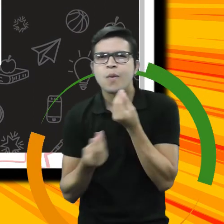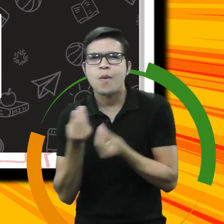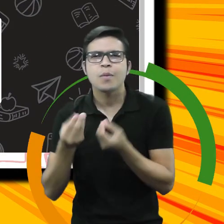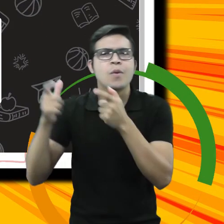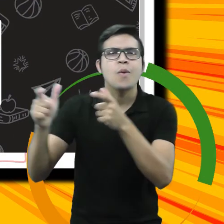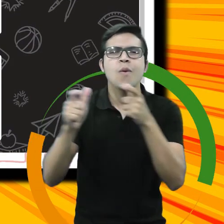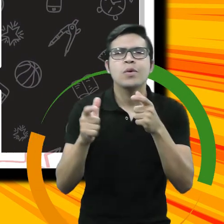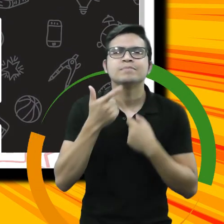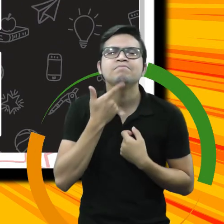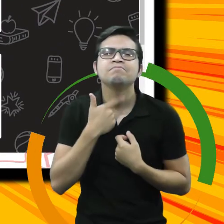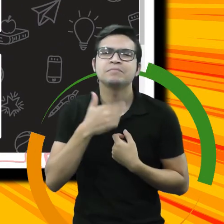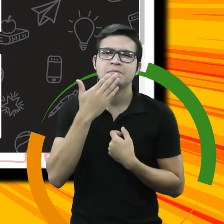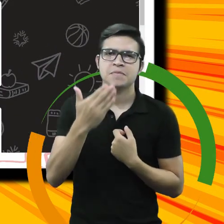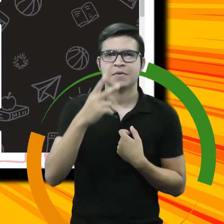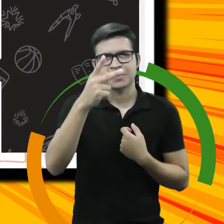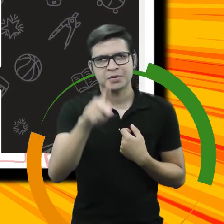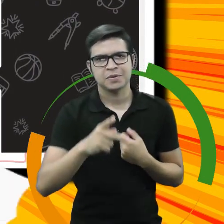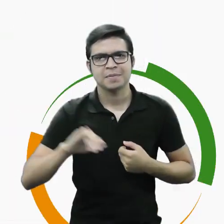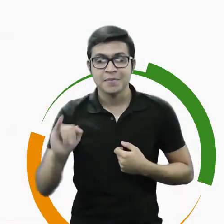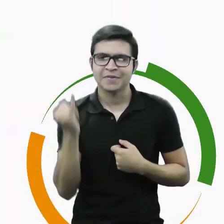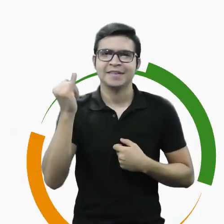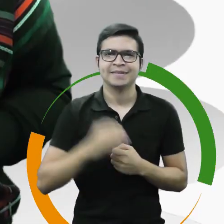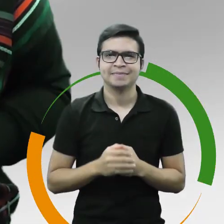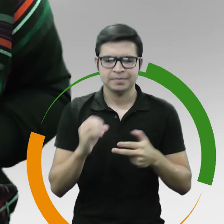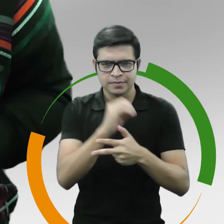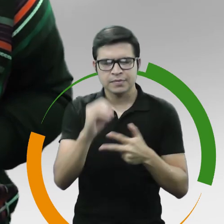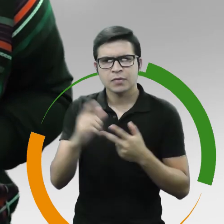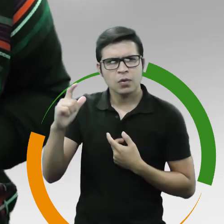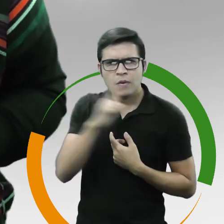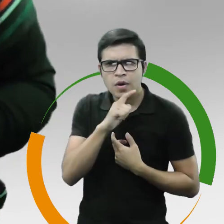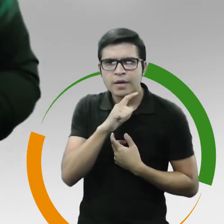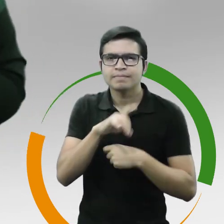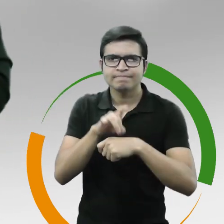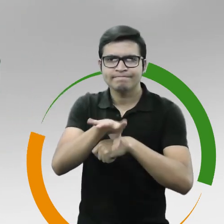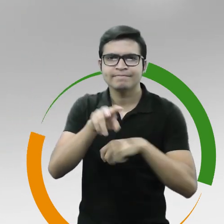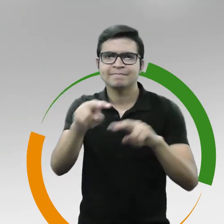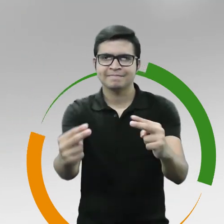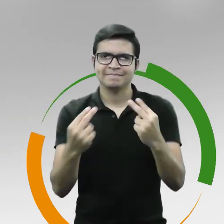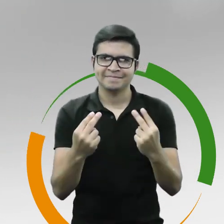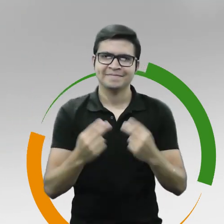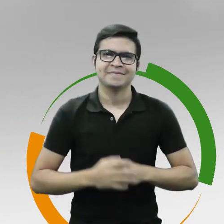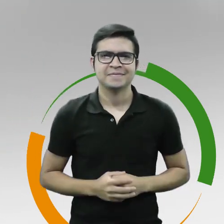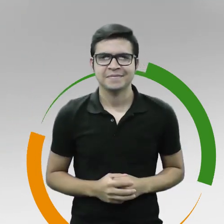onde e como quiser. Eles estão em alta. Aproveite! Quer se dar bem no Enem? Fique ligado nas nossas próximas dicas!